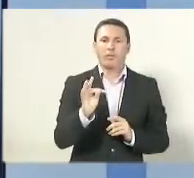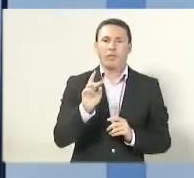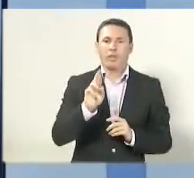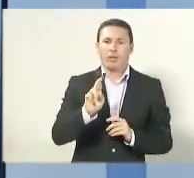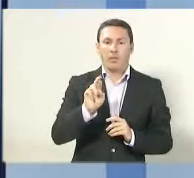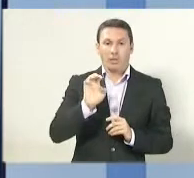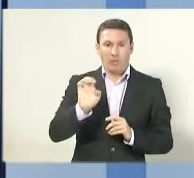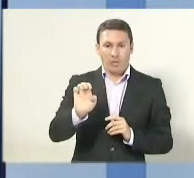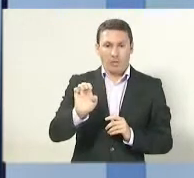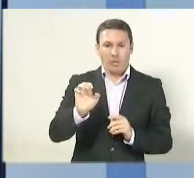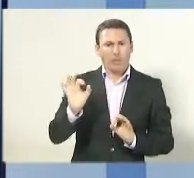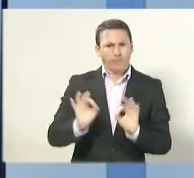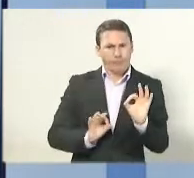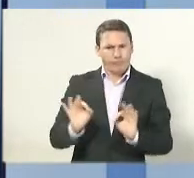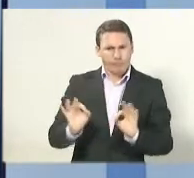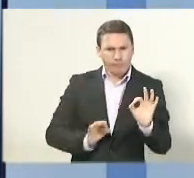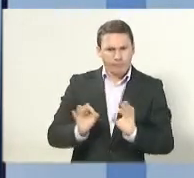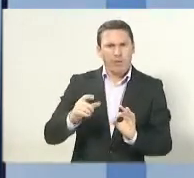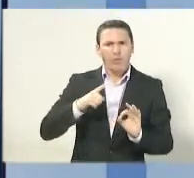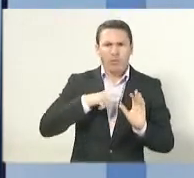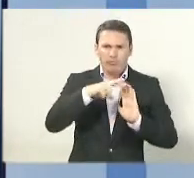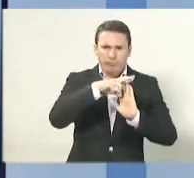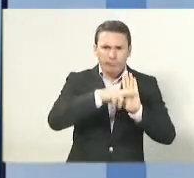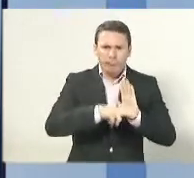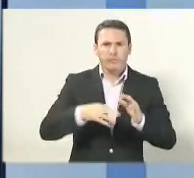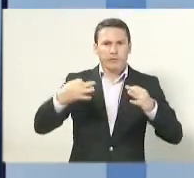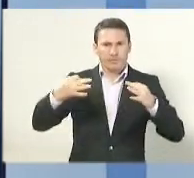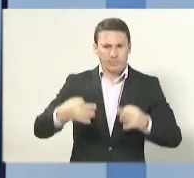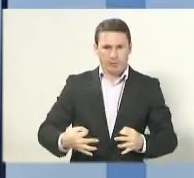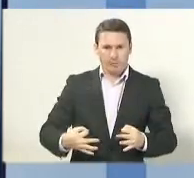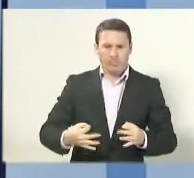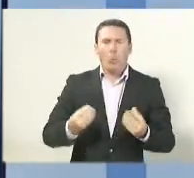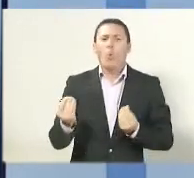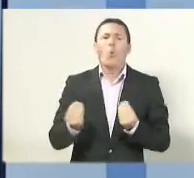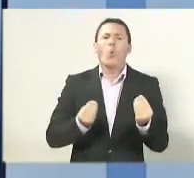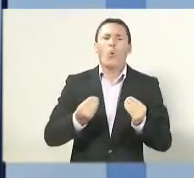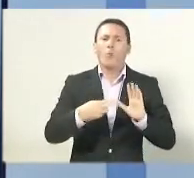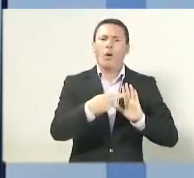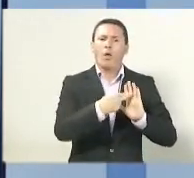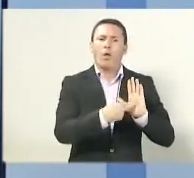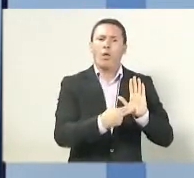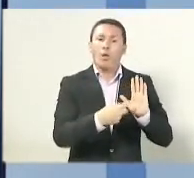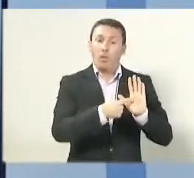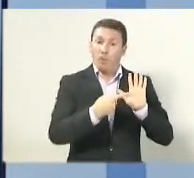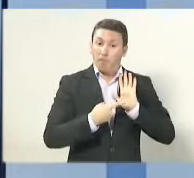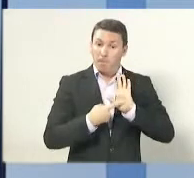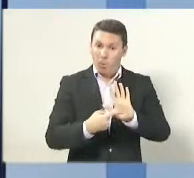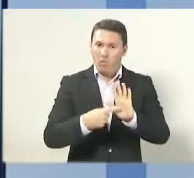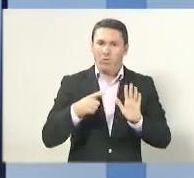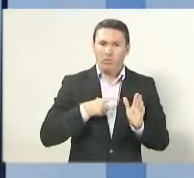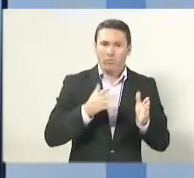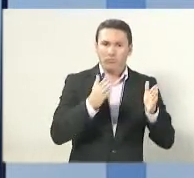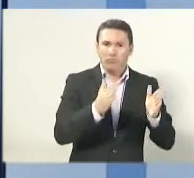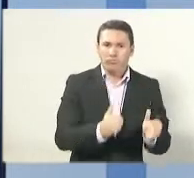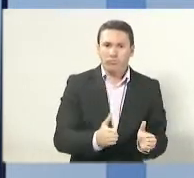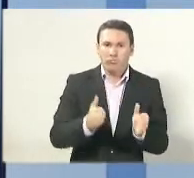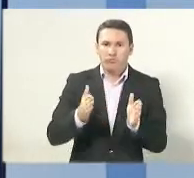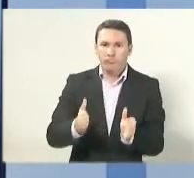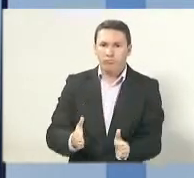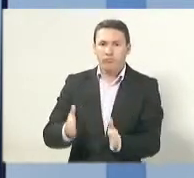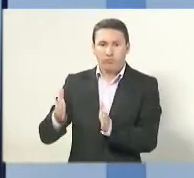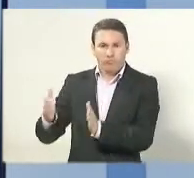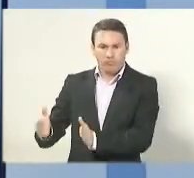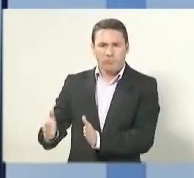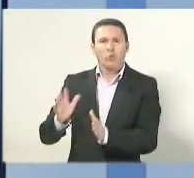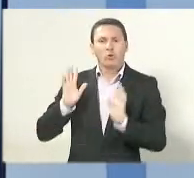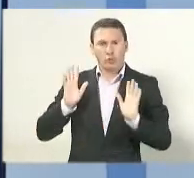serão apresentadas no início de cada bloco foram definidas e aprovadas por representantes dos quatro partidos aqui presentes. O